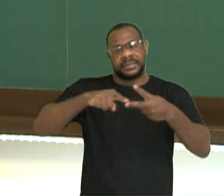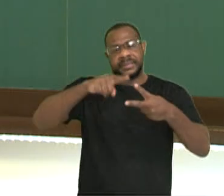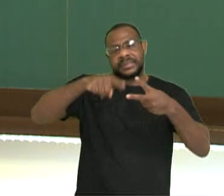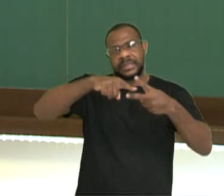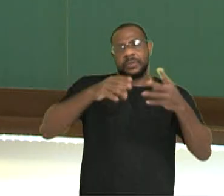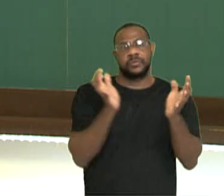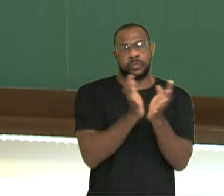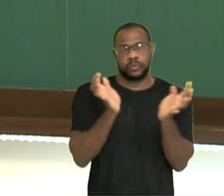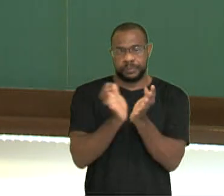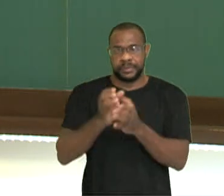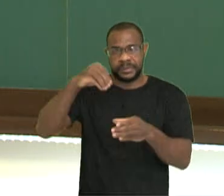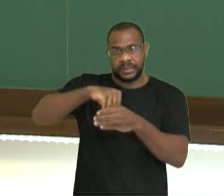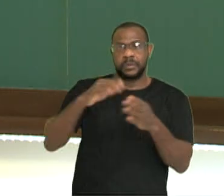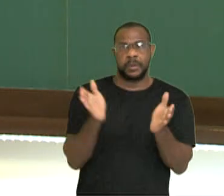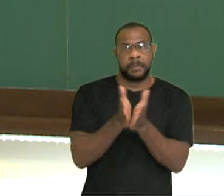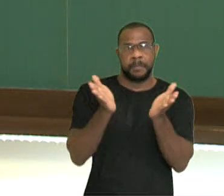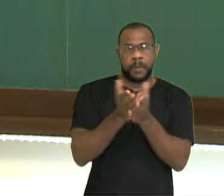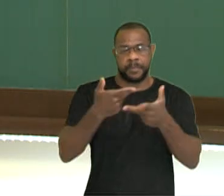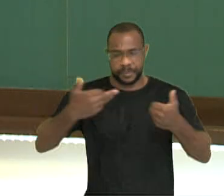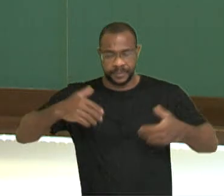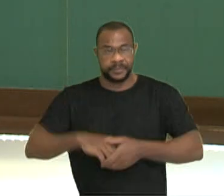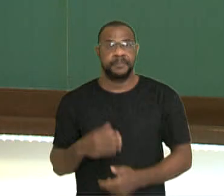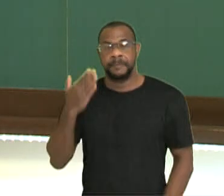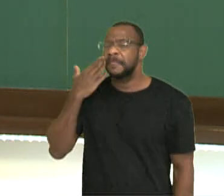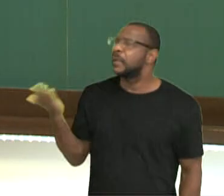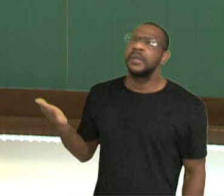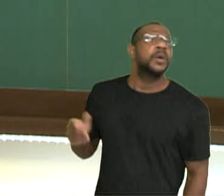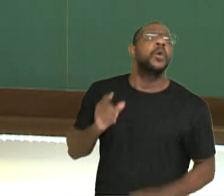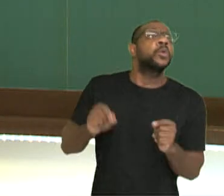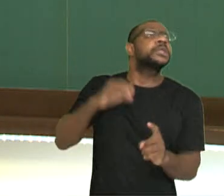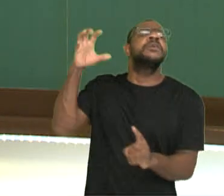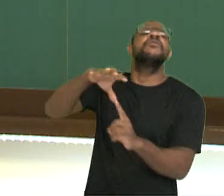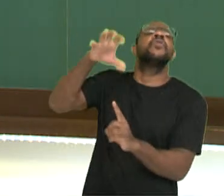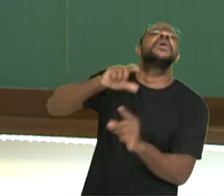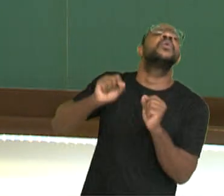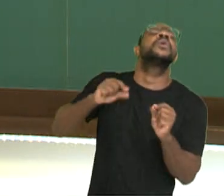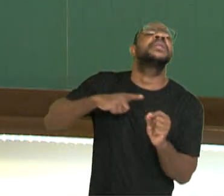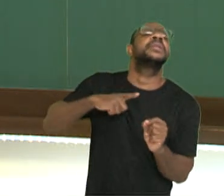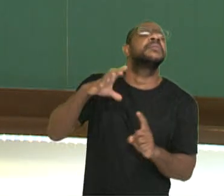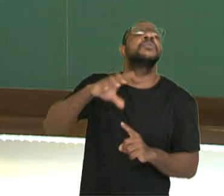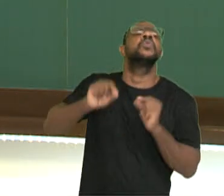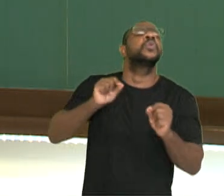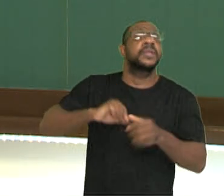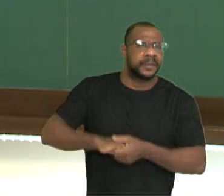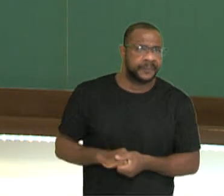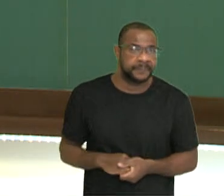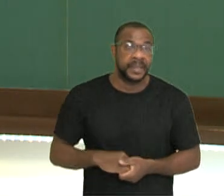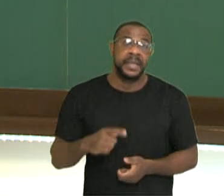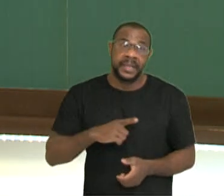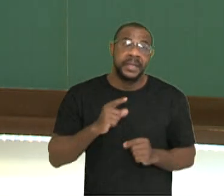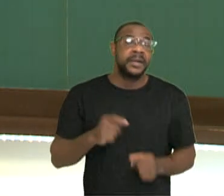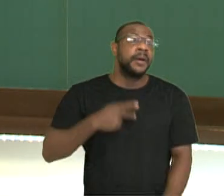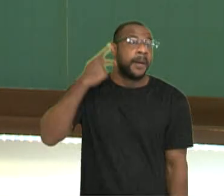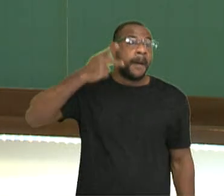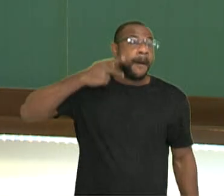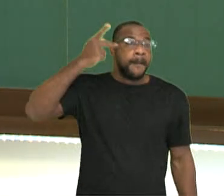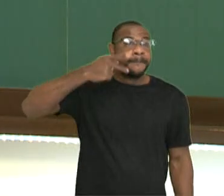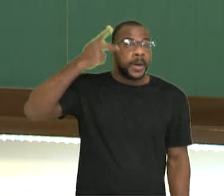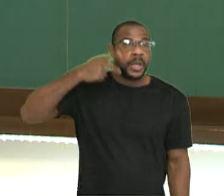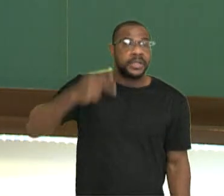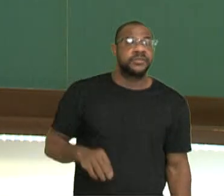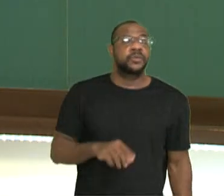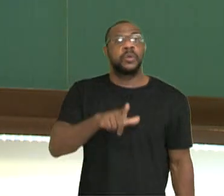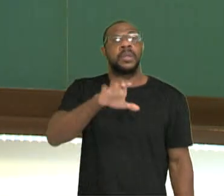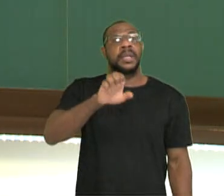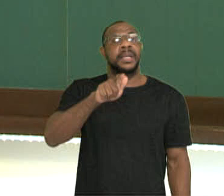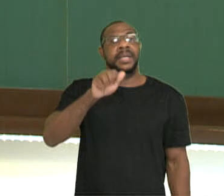Mundial traz para nós. E os fatores que influenciam nessa questão da linha da pobreza. Então nós temos ali os fatores político-legais. O que vai